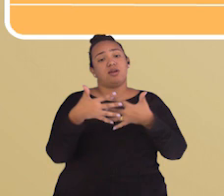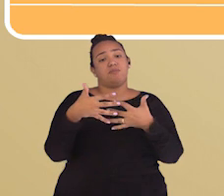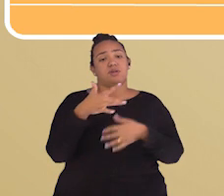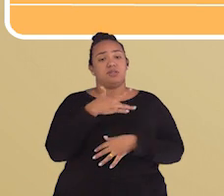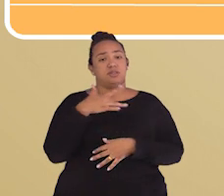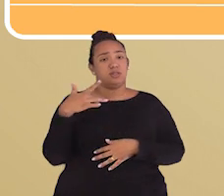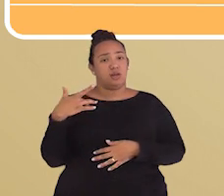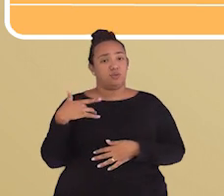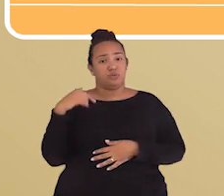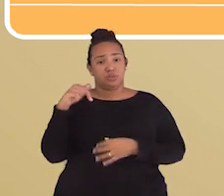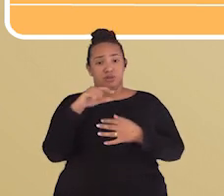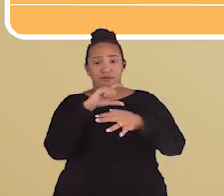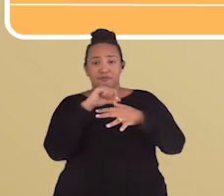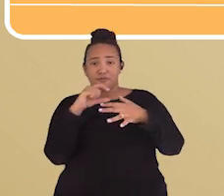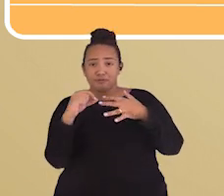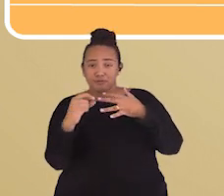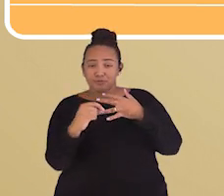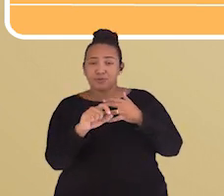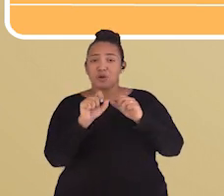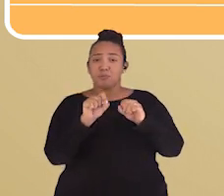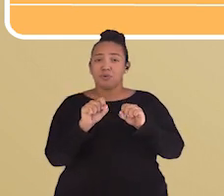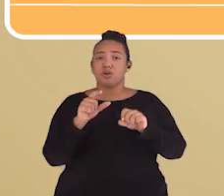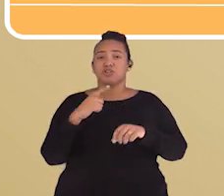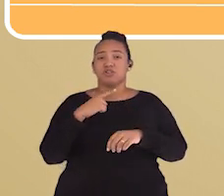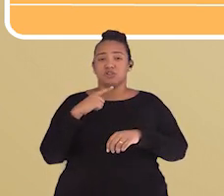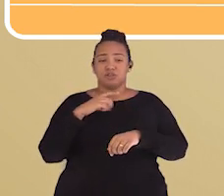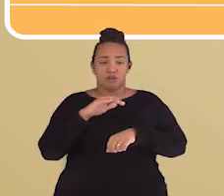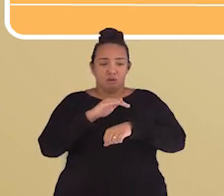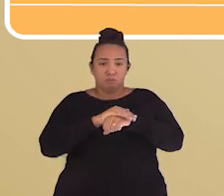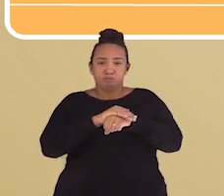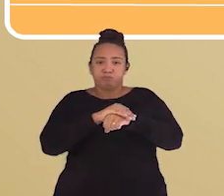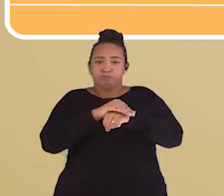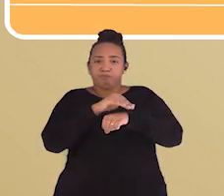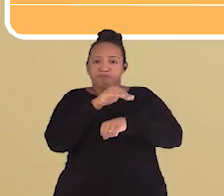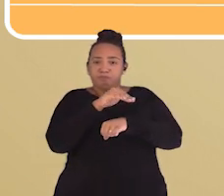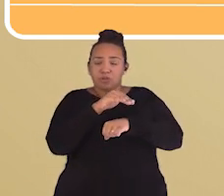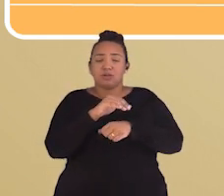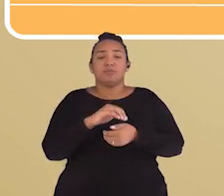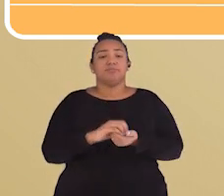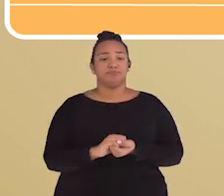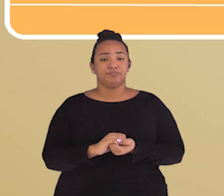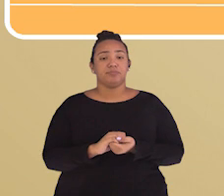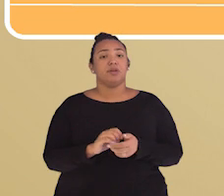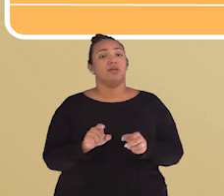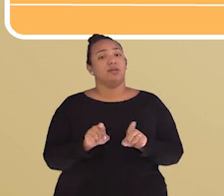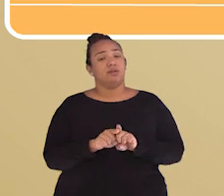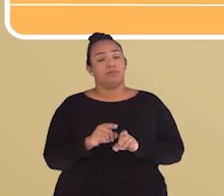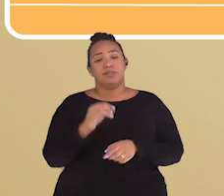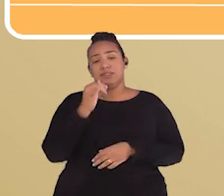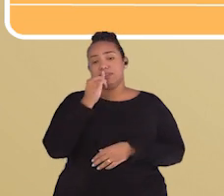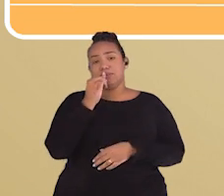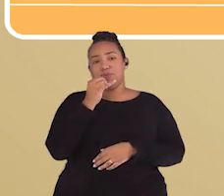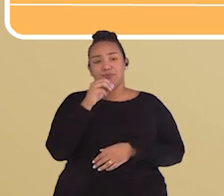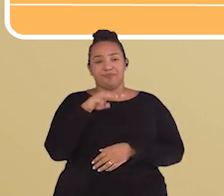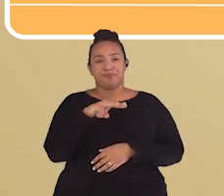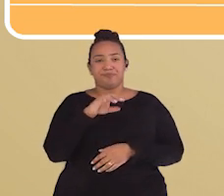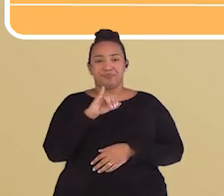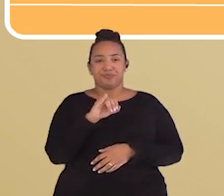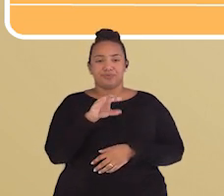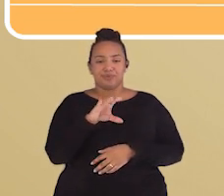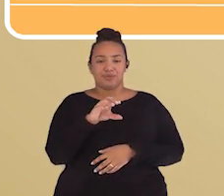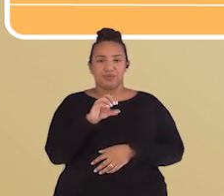Os fungos, eles geram algumas infecções que atingem a pele e dentre essas infecções são as